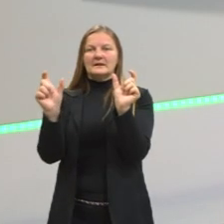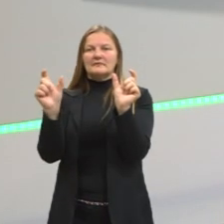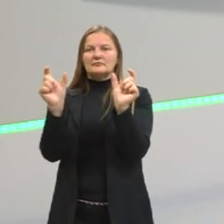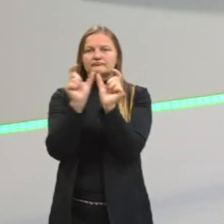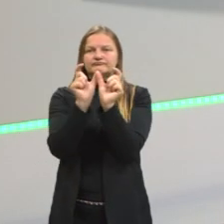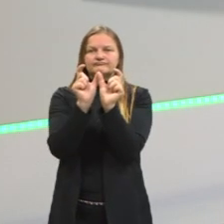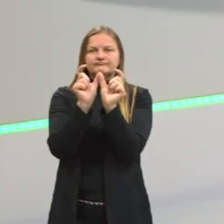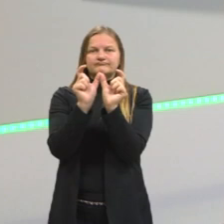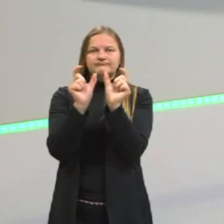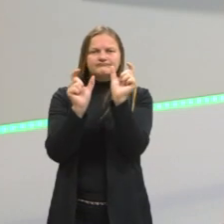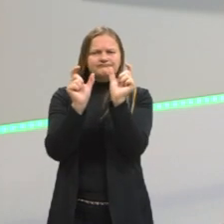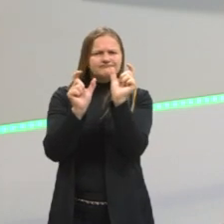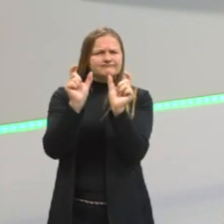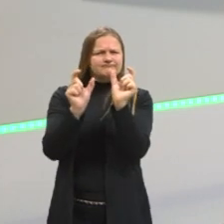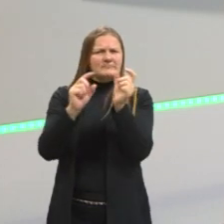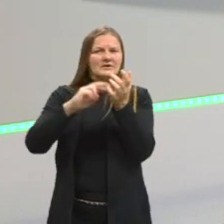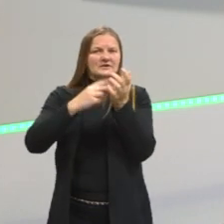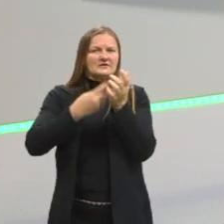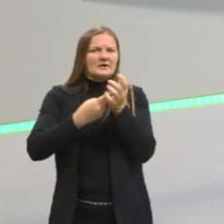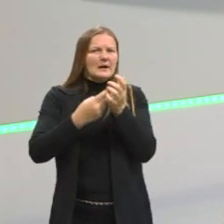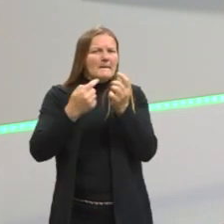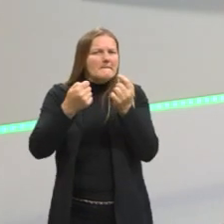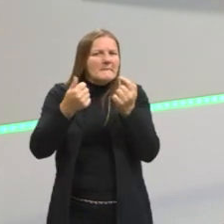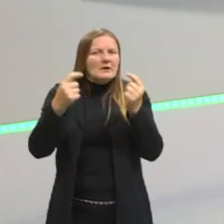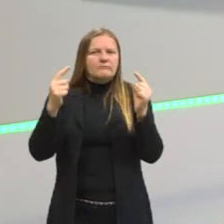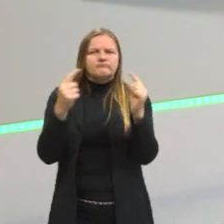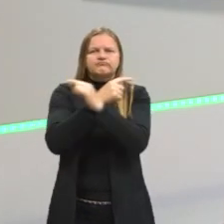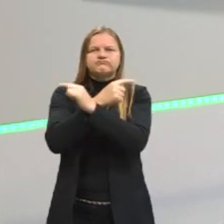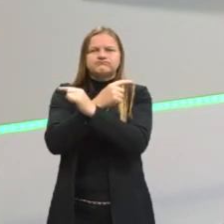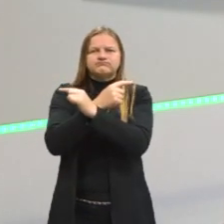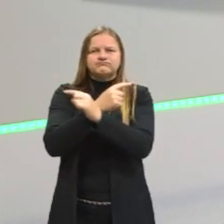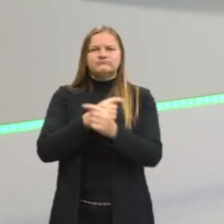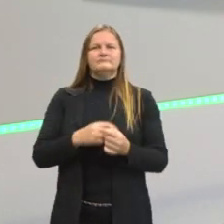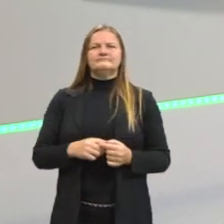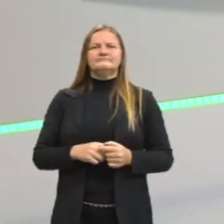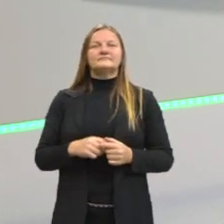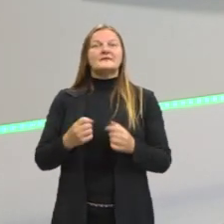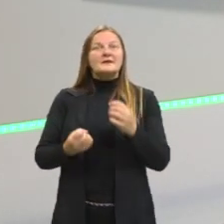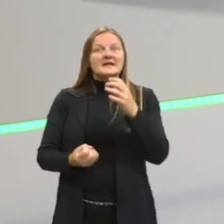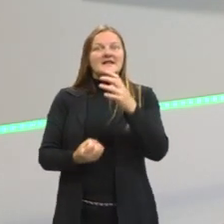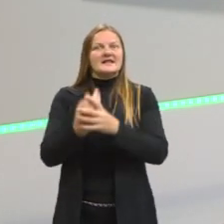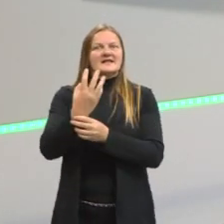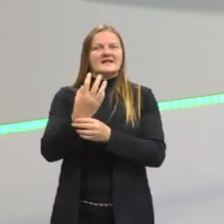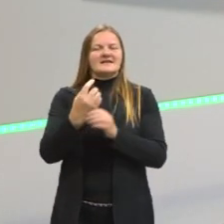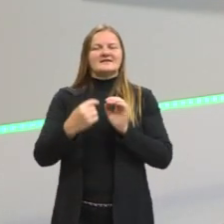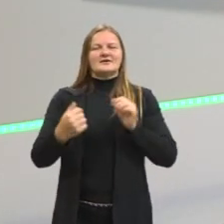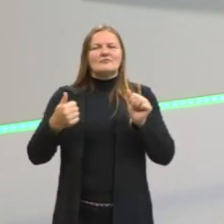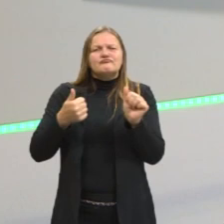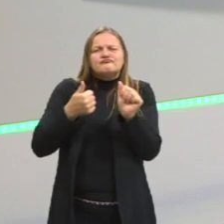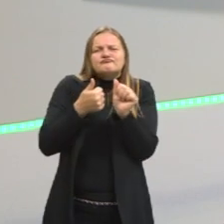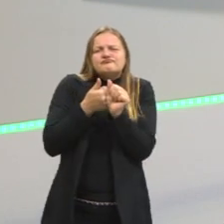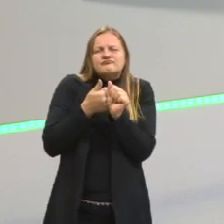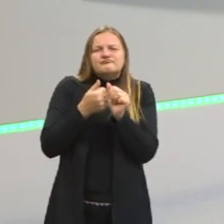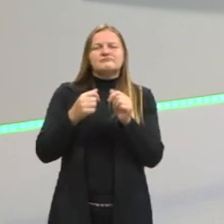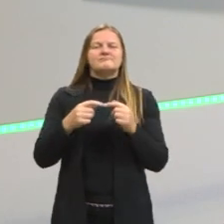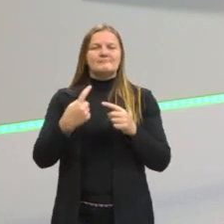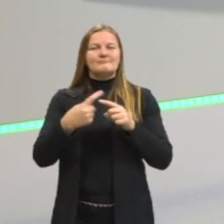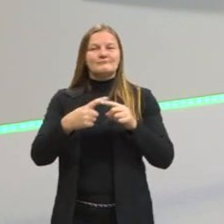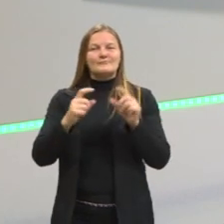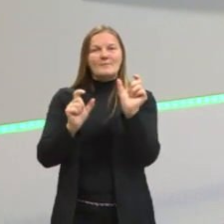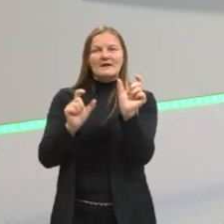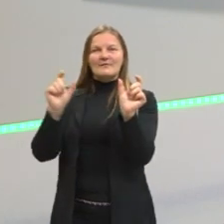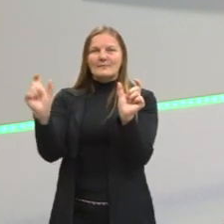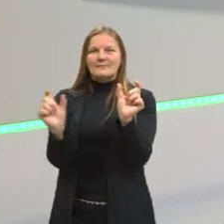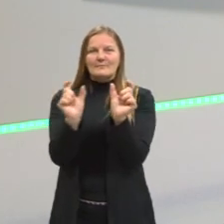têm significados que seriam, a princípio, opostos e a gente vai produzir uma aproximação desses dois